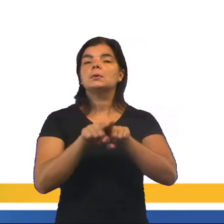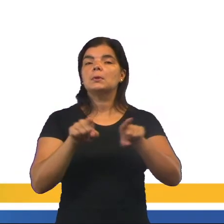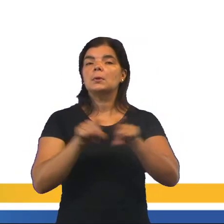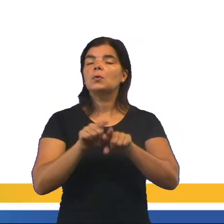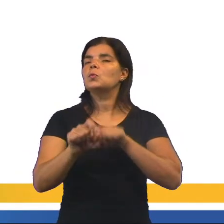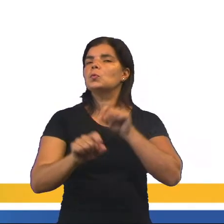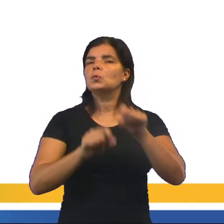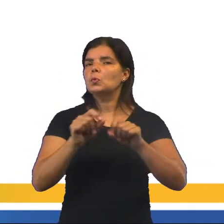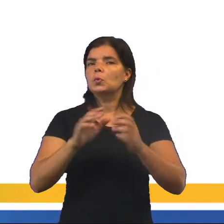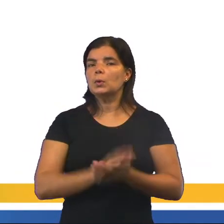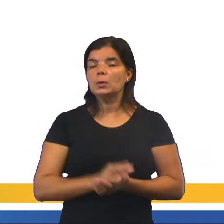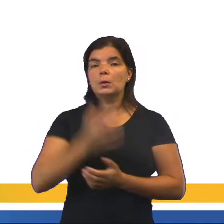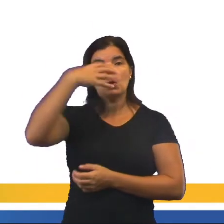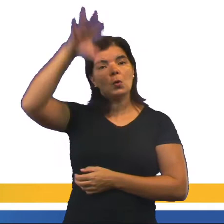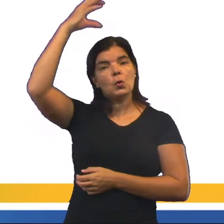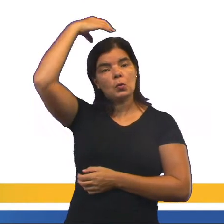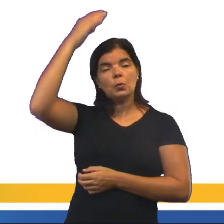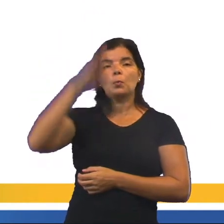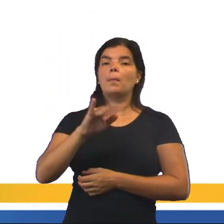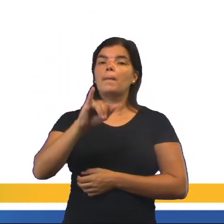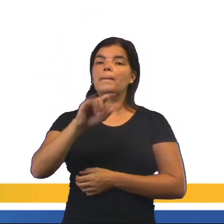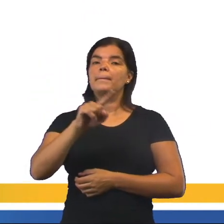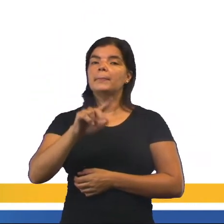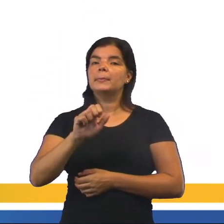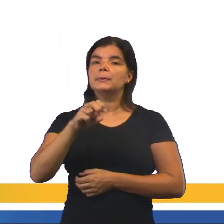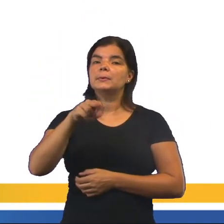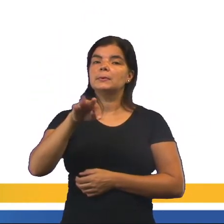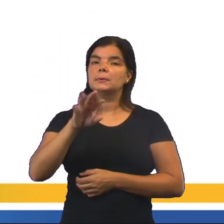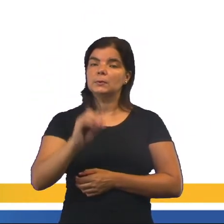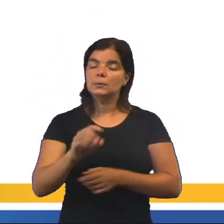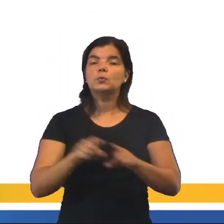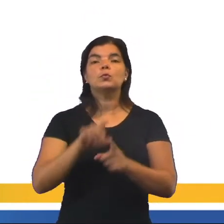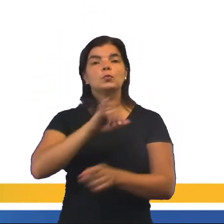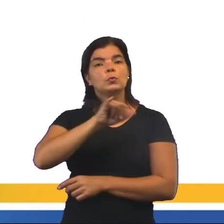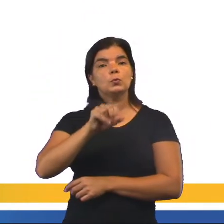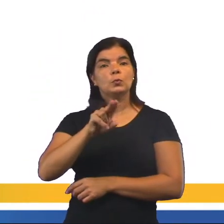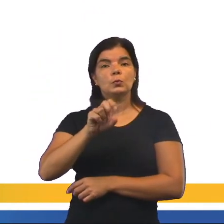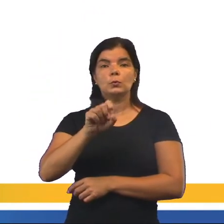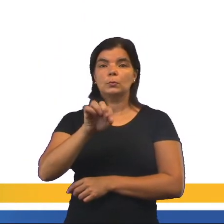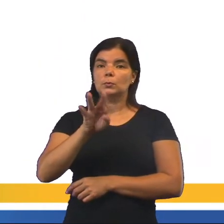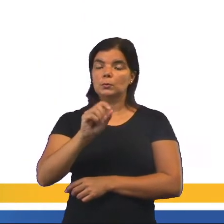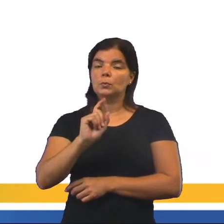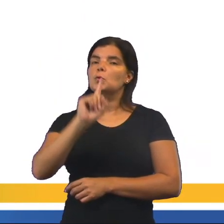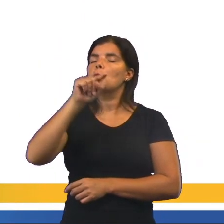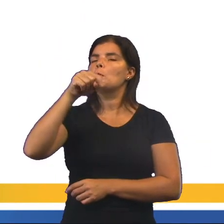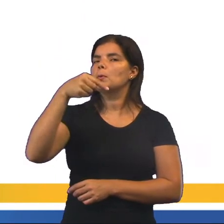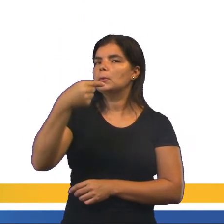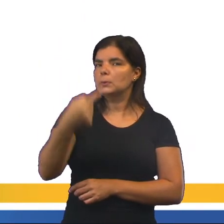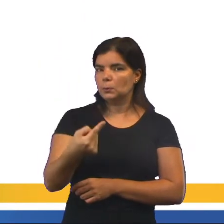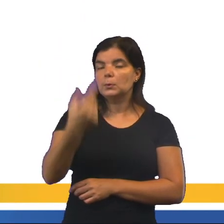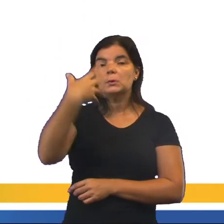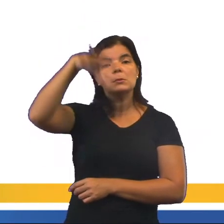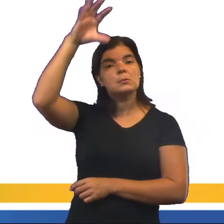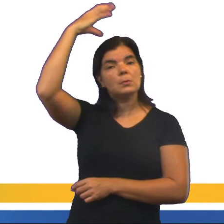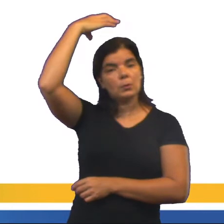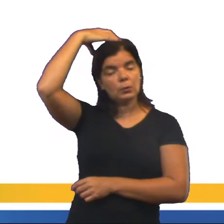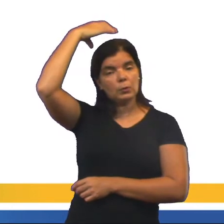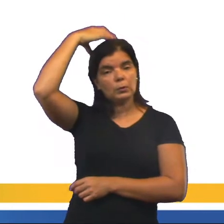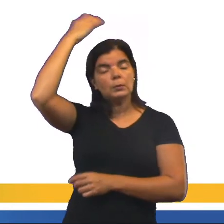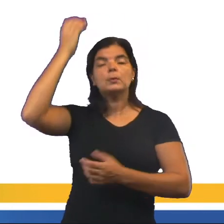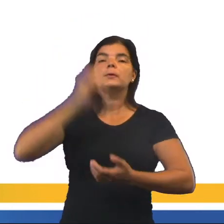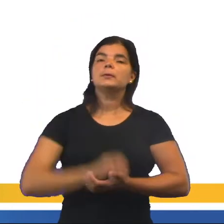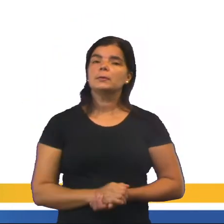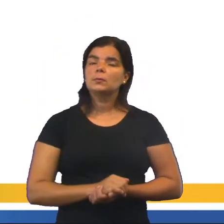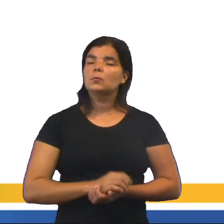eram consagrados imperadores e bizantinos. Então, o justiniano e os próximos imperadores do Império